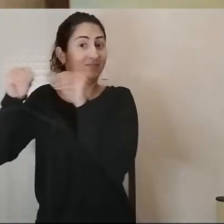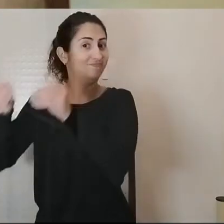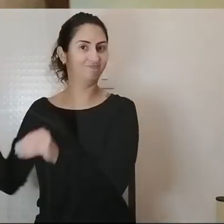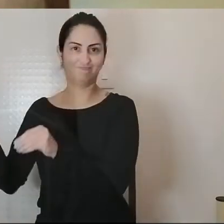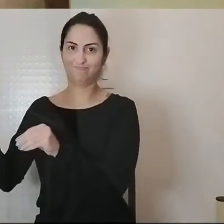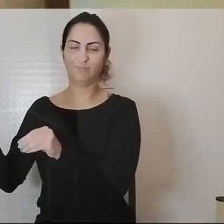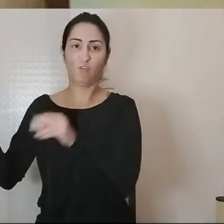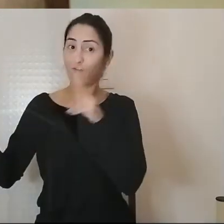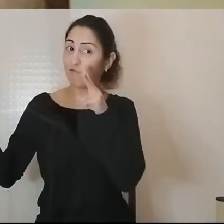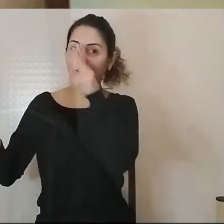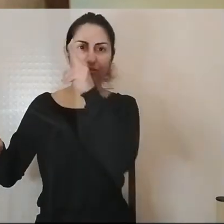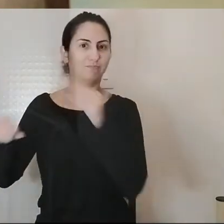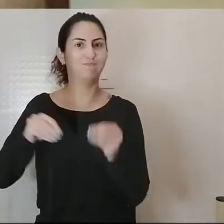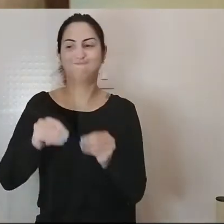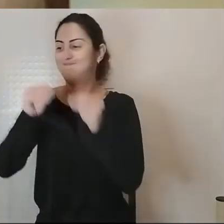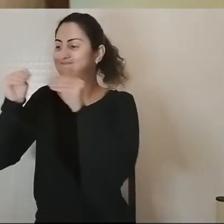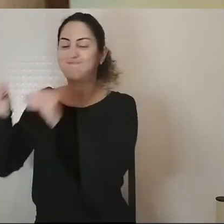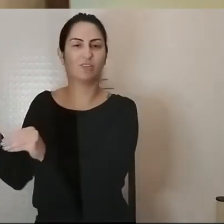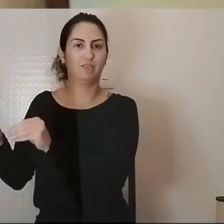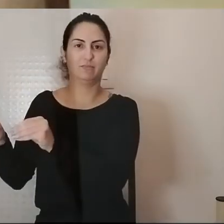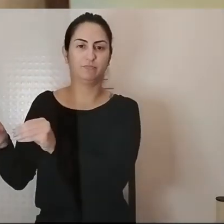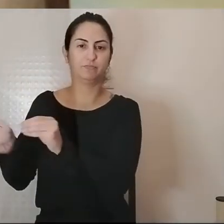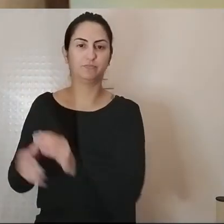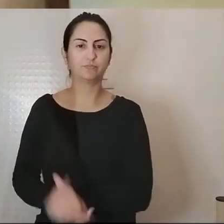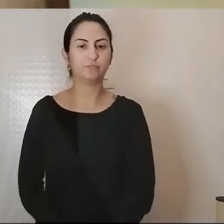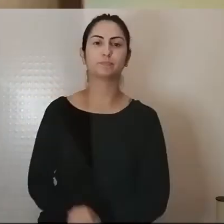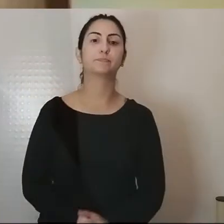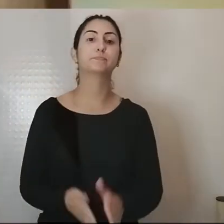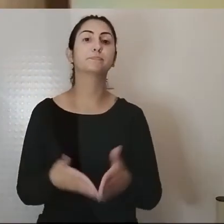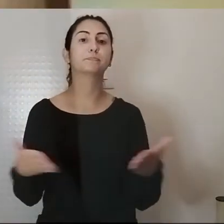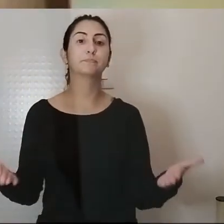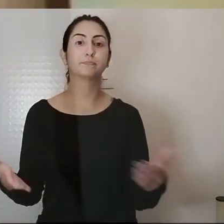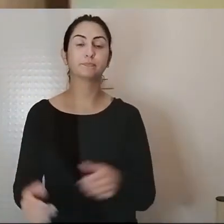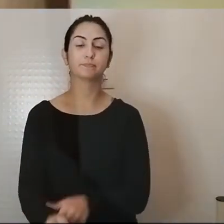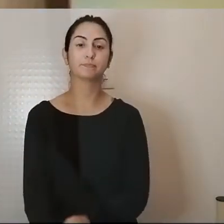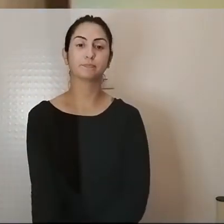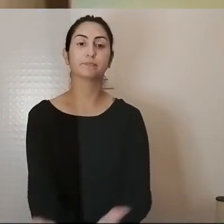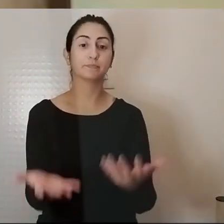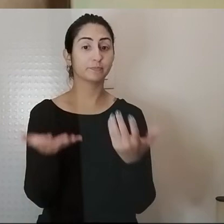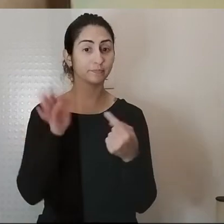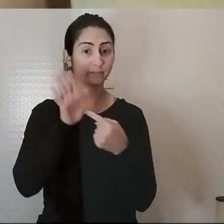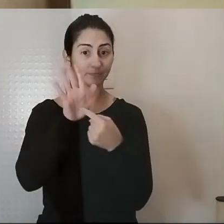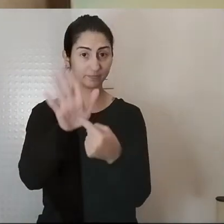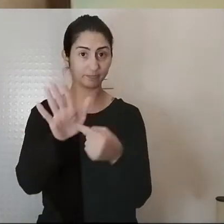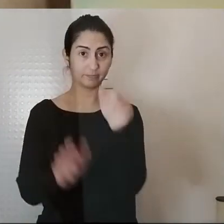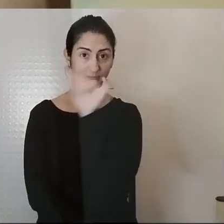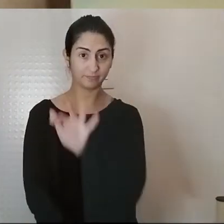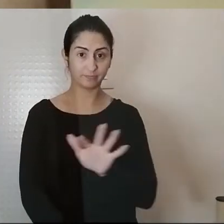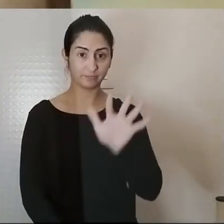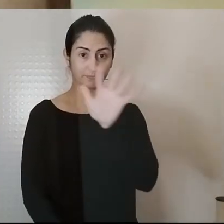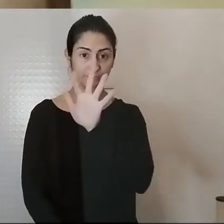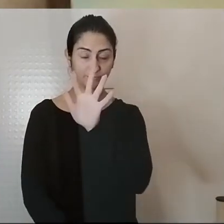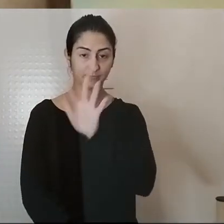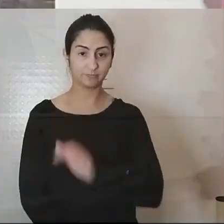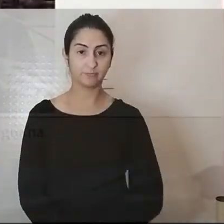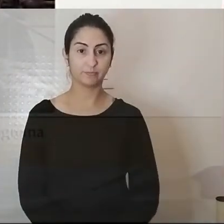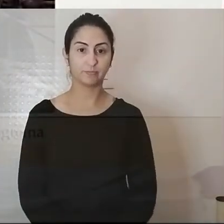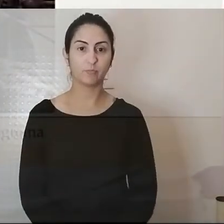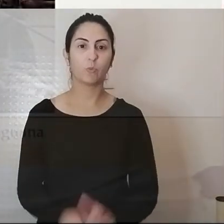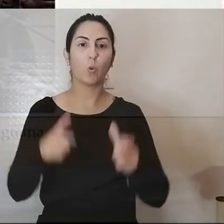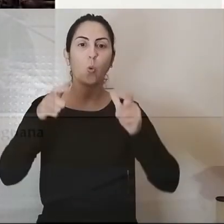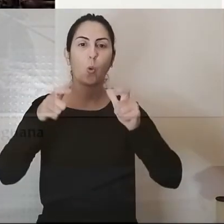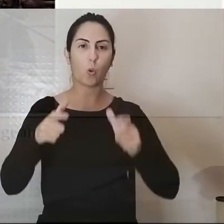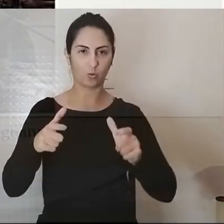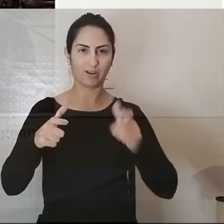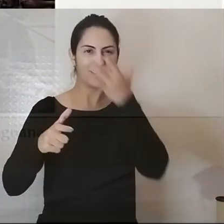seus lugares de origem eu queria mostrar esta imagem da acomodação provisória dos